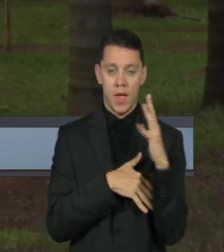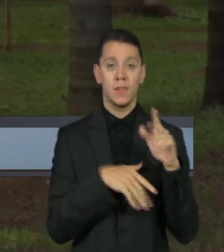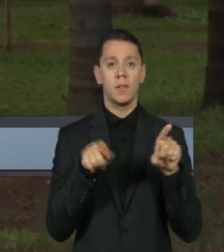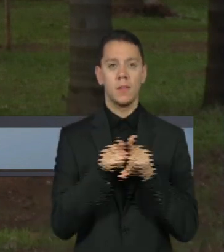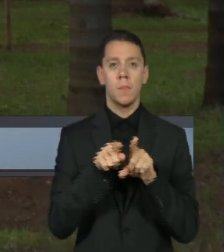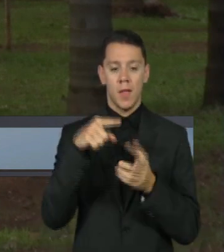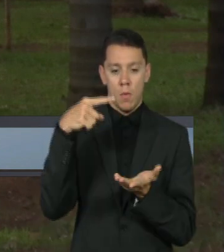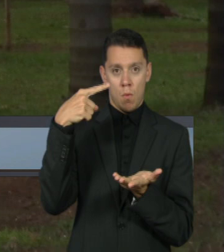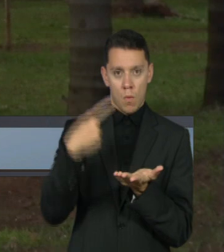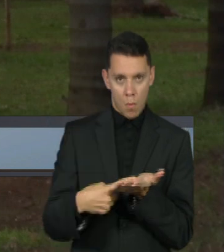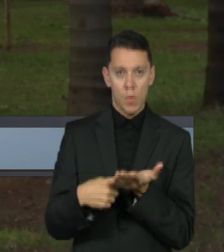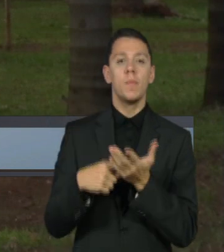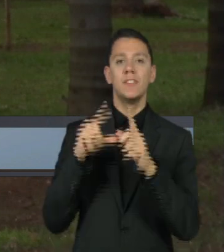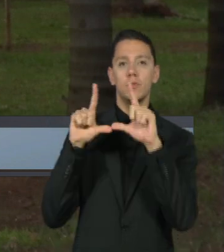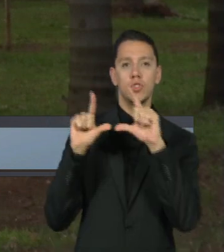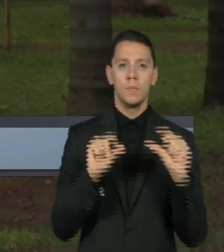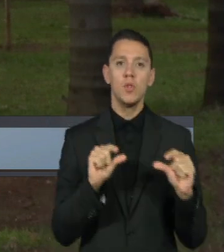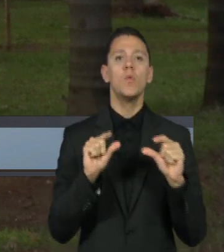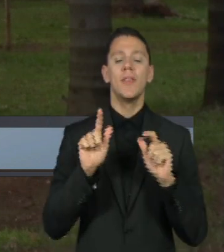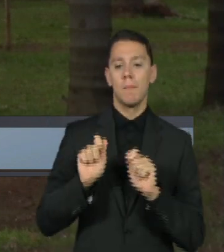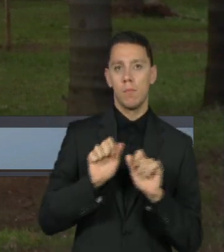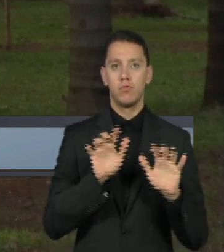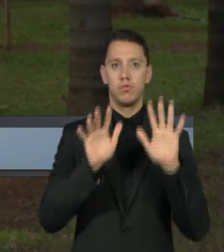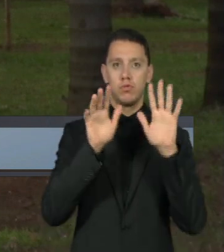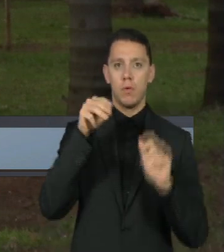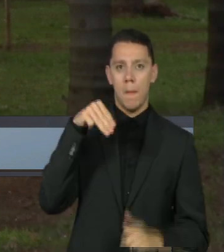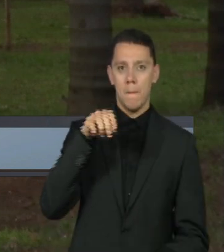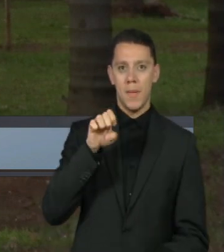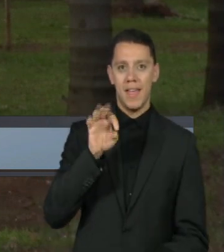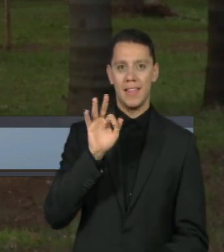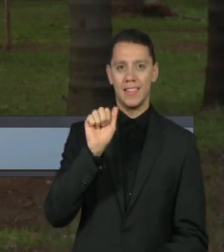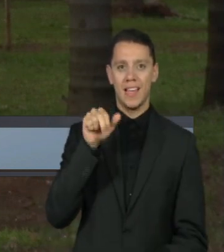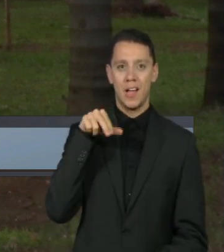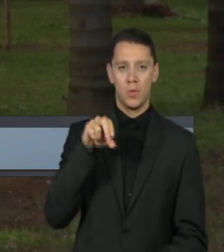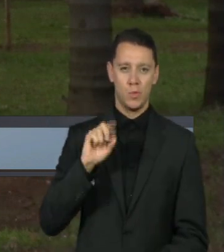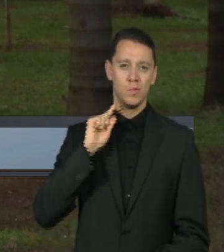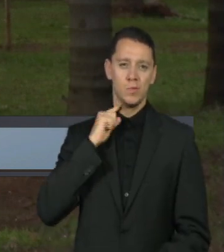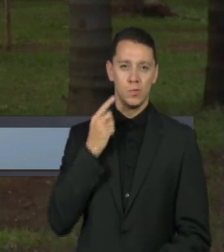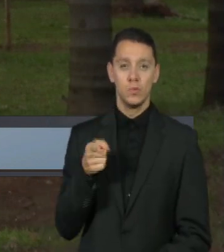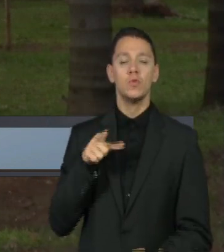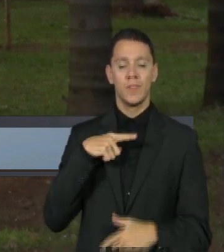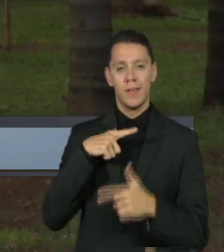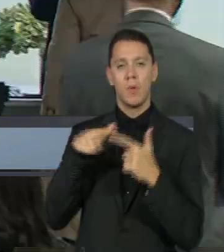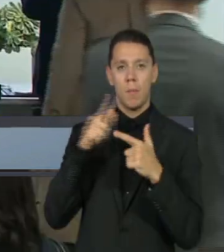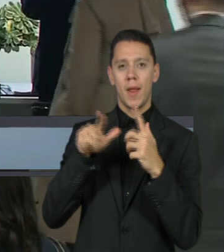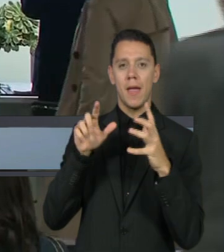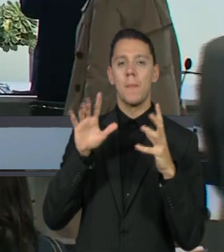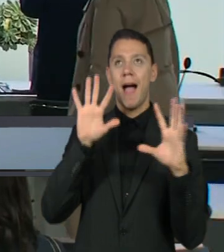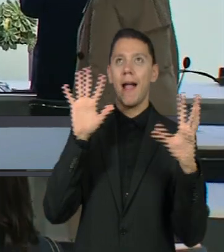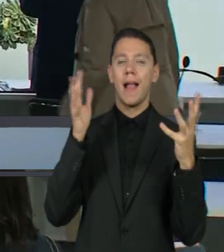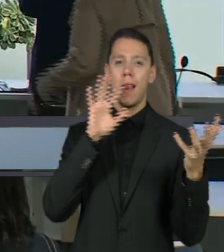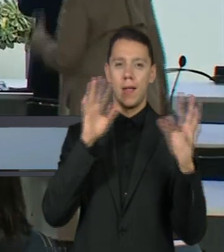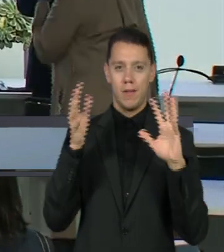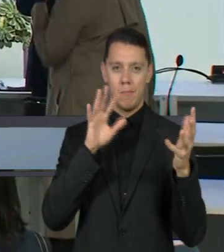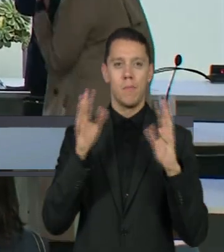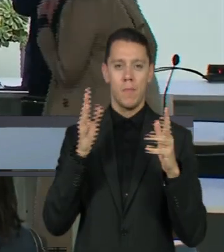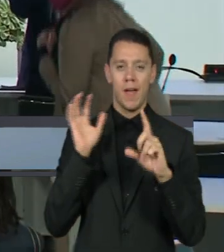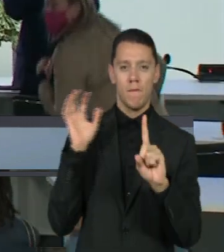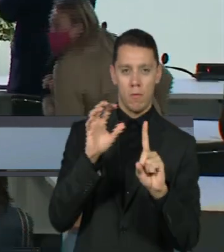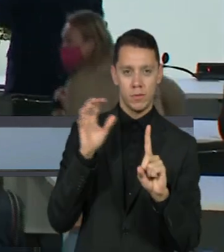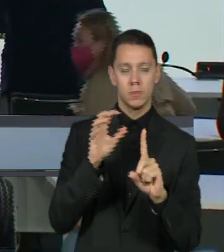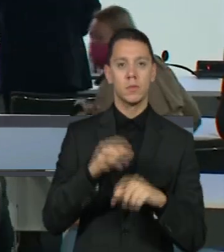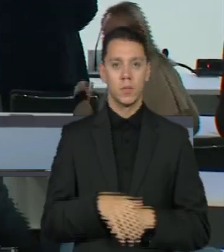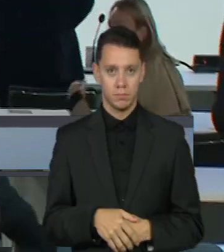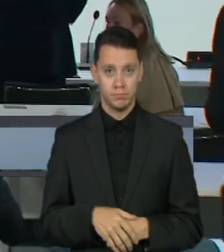de Redução de Metano, um dos principais gases responsáveis pela crise climática. O pacto, que tem como